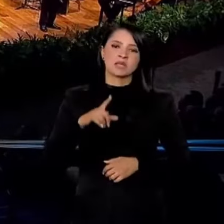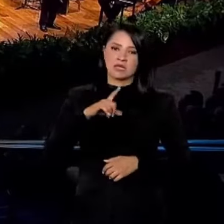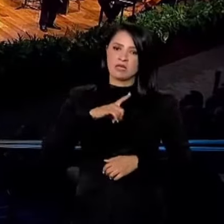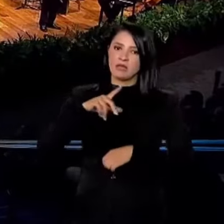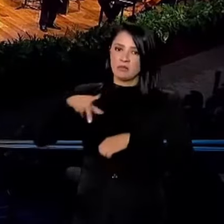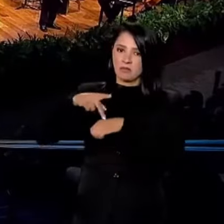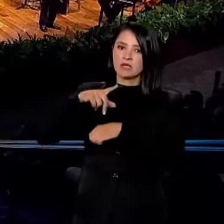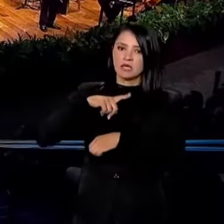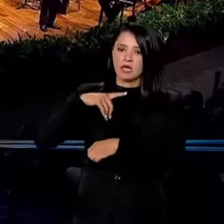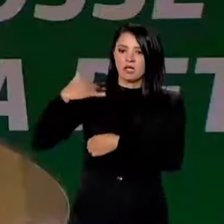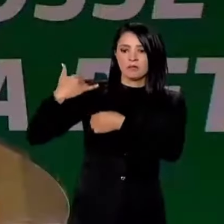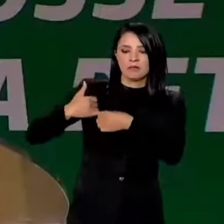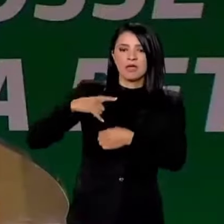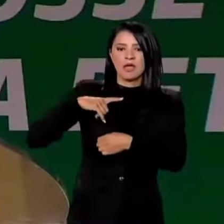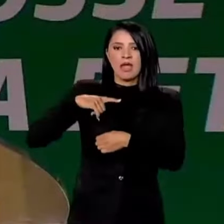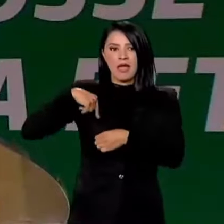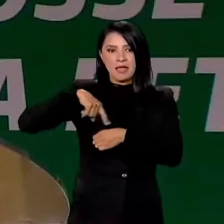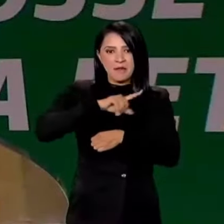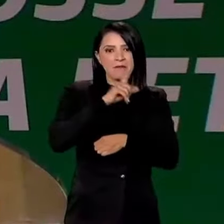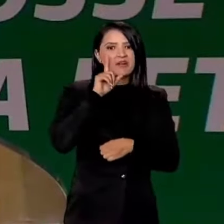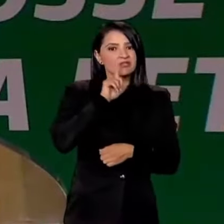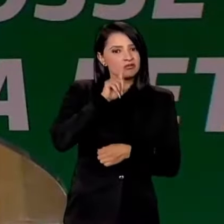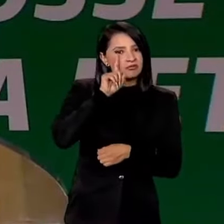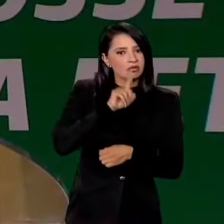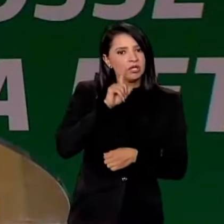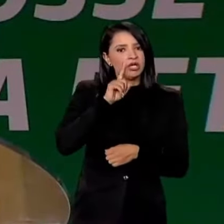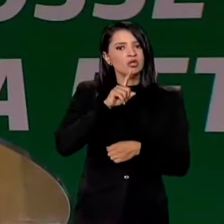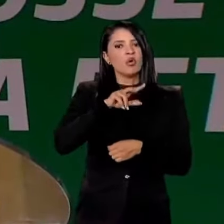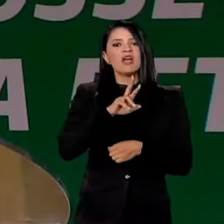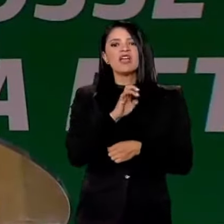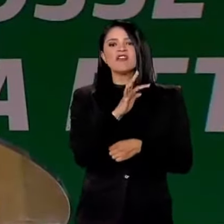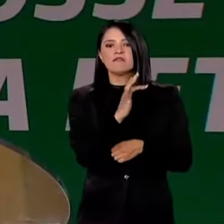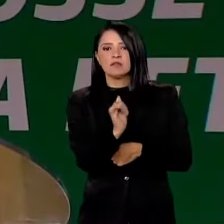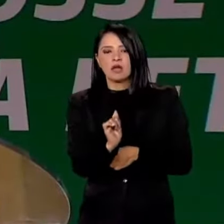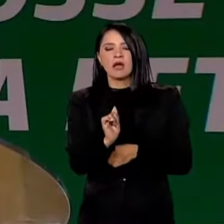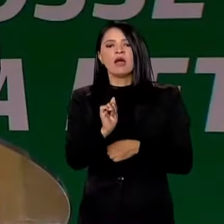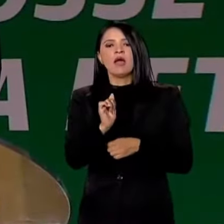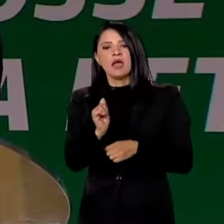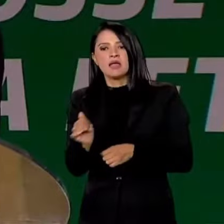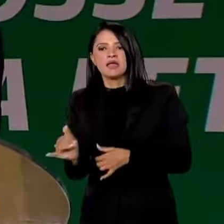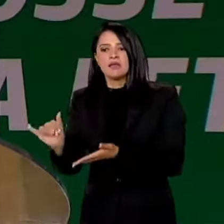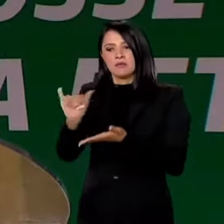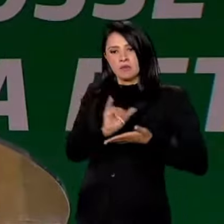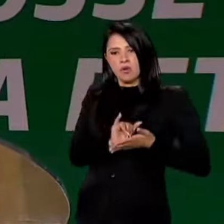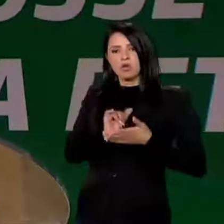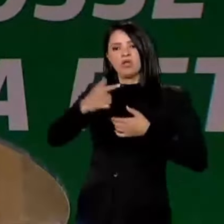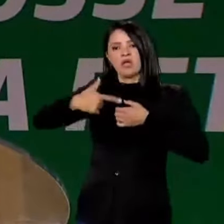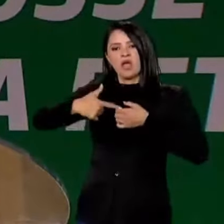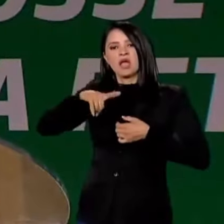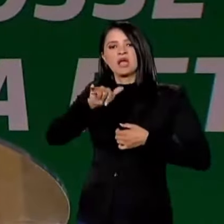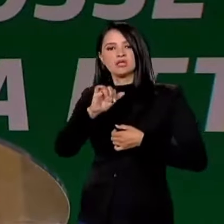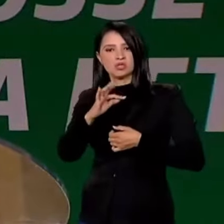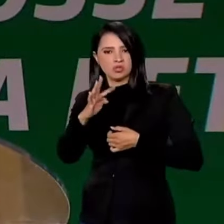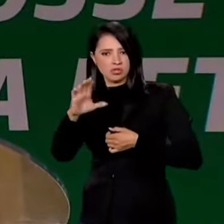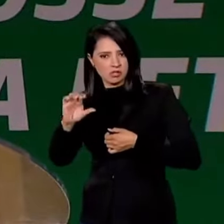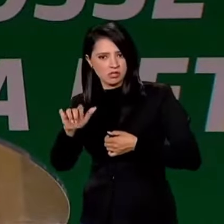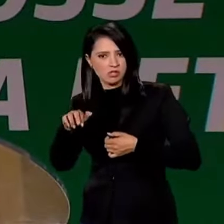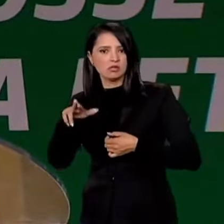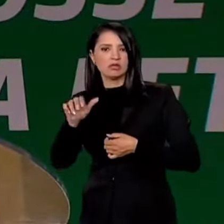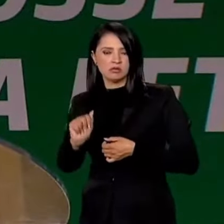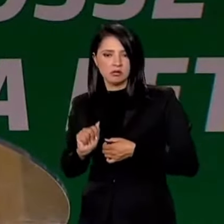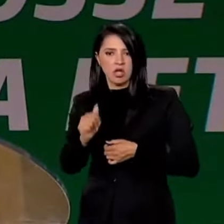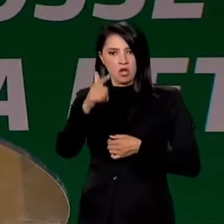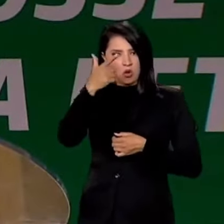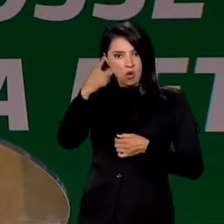petróleo e manda refinar nos Estados Unidos e pega gasolina exportada. Aqueles que defendiam